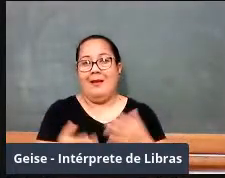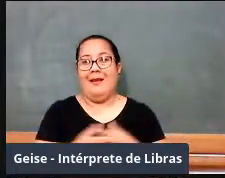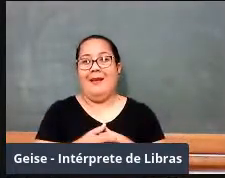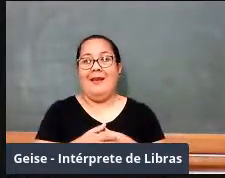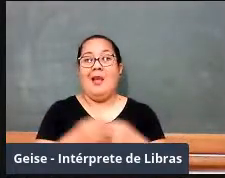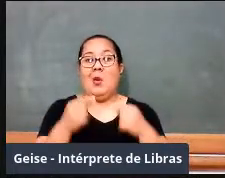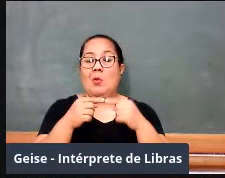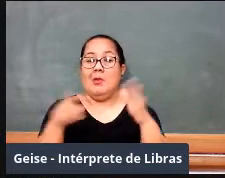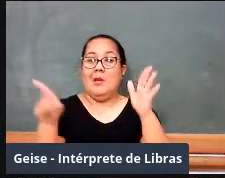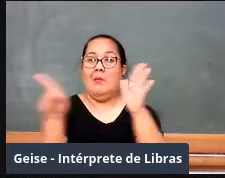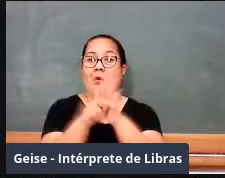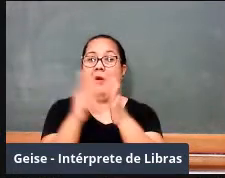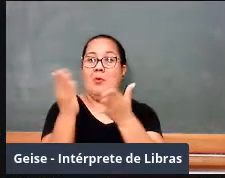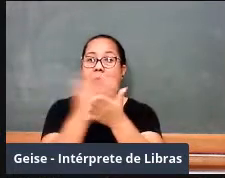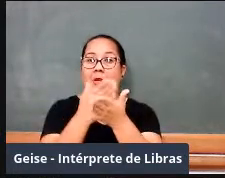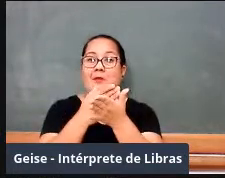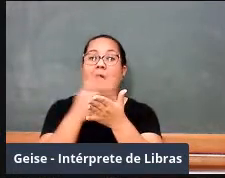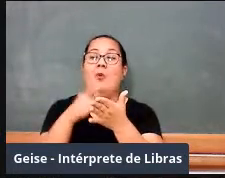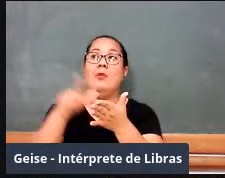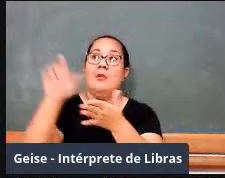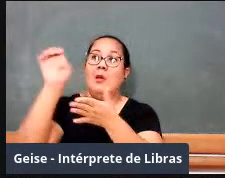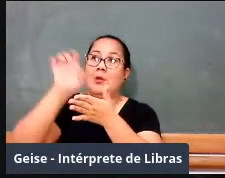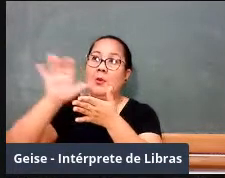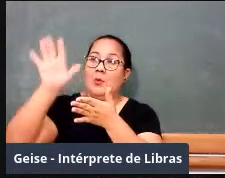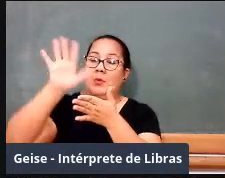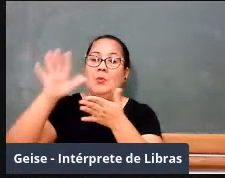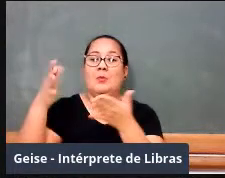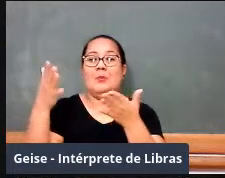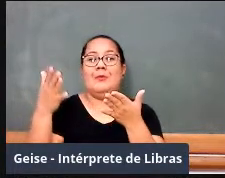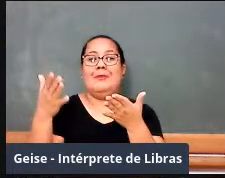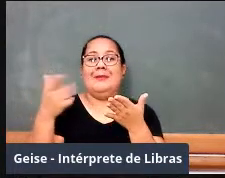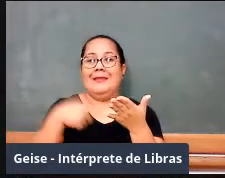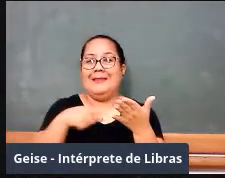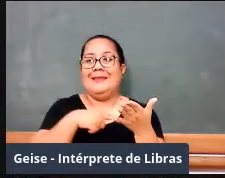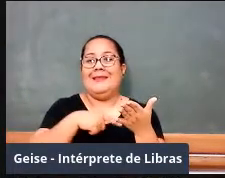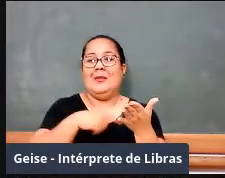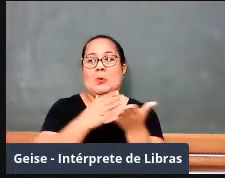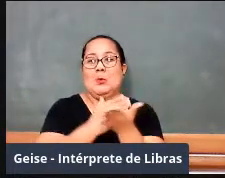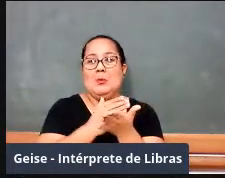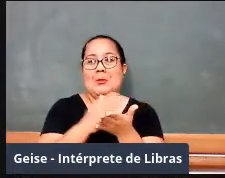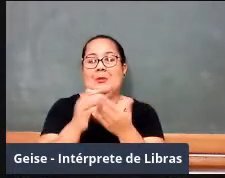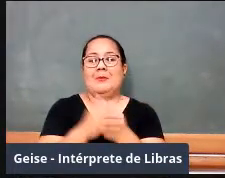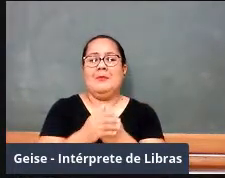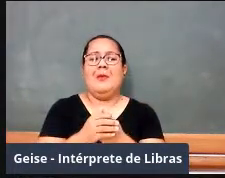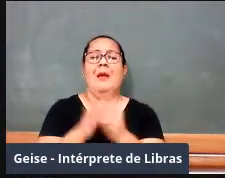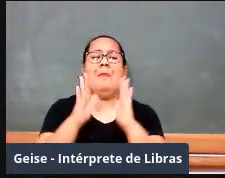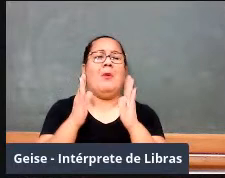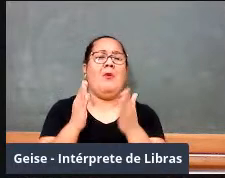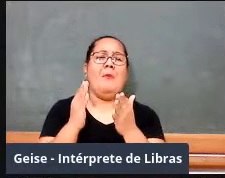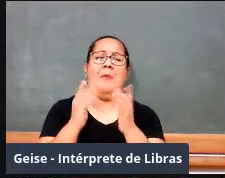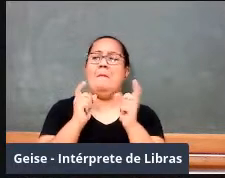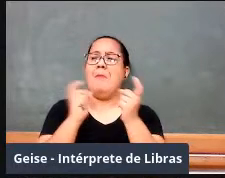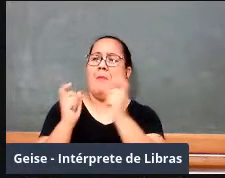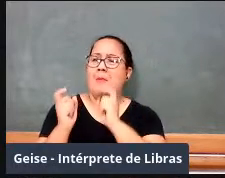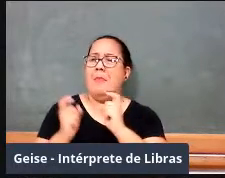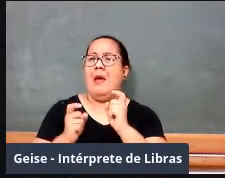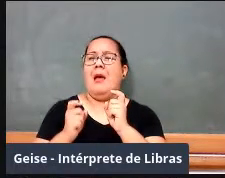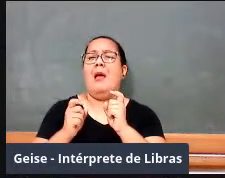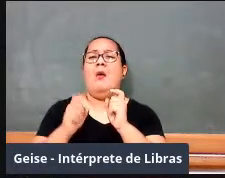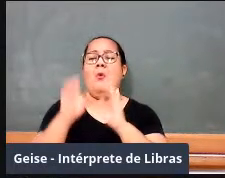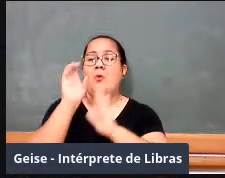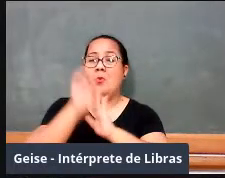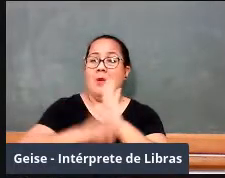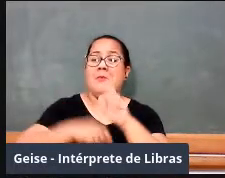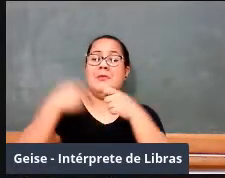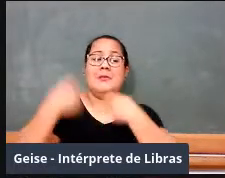publicada aí na Europa, né? Bom, e aí começa essa discussão de que tem que mudar o currículo de matemática,